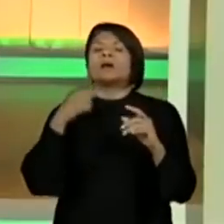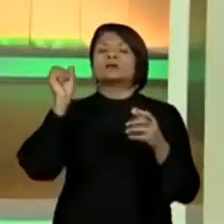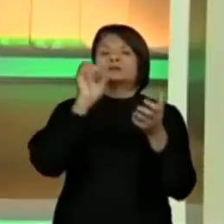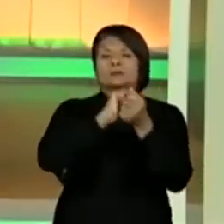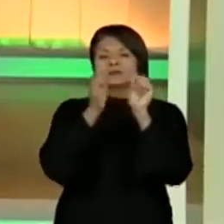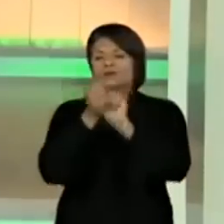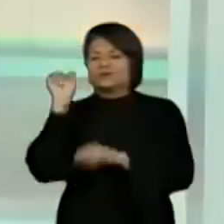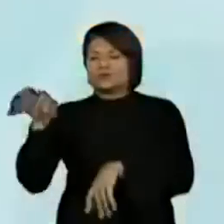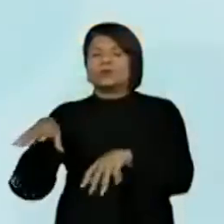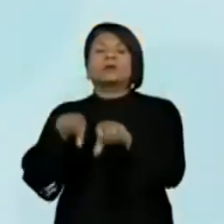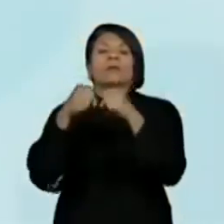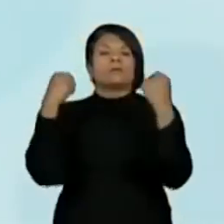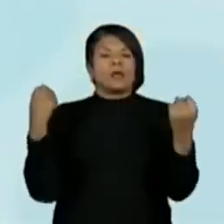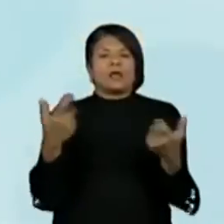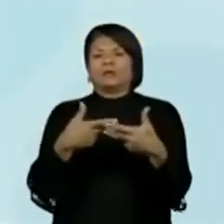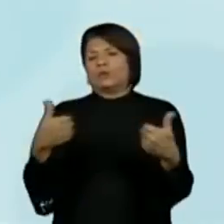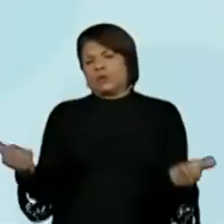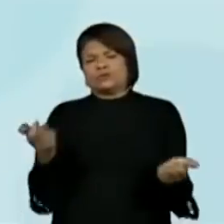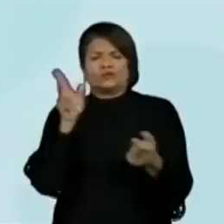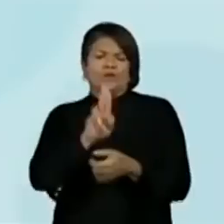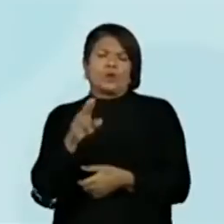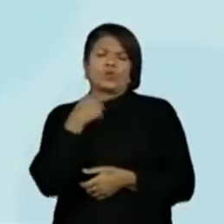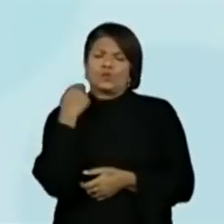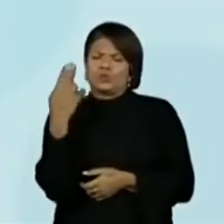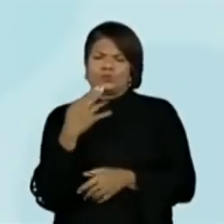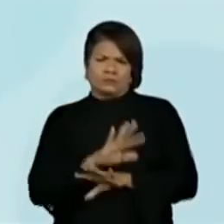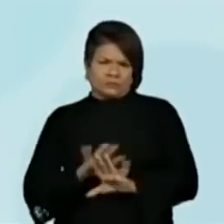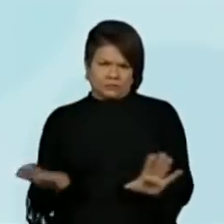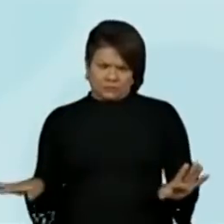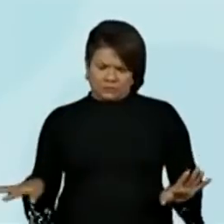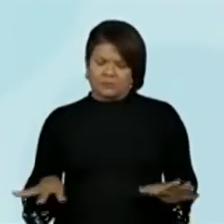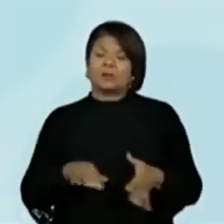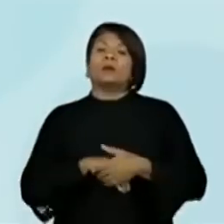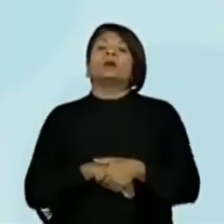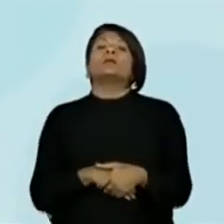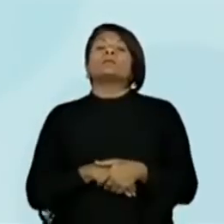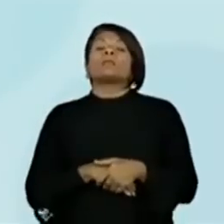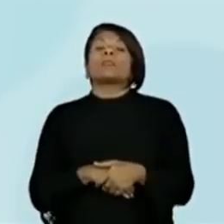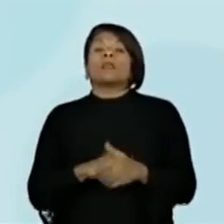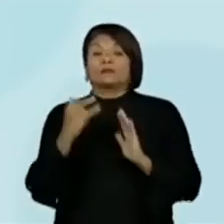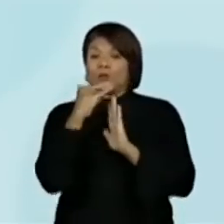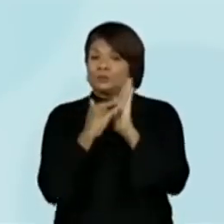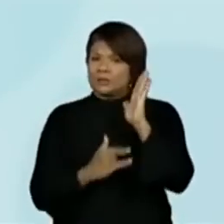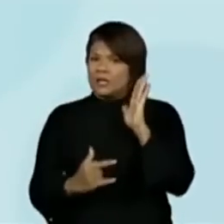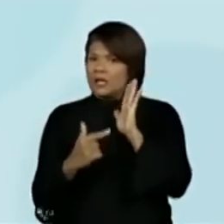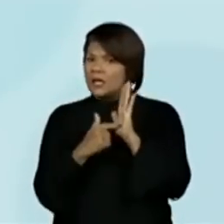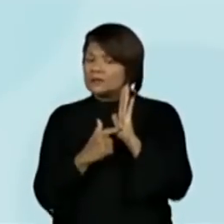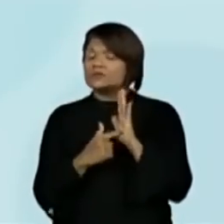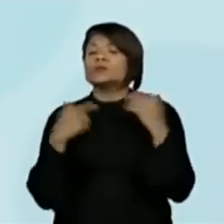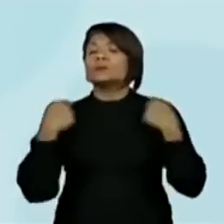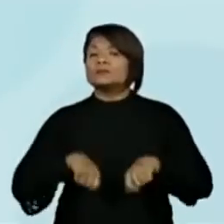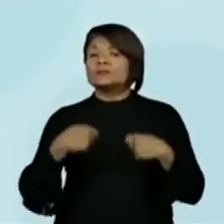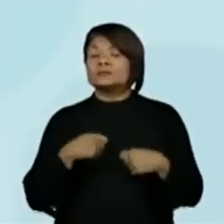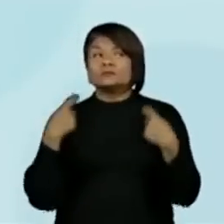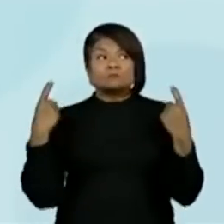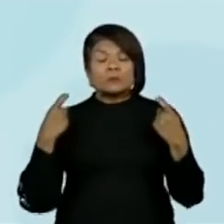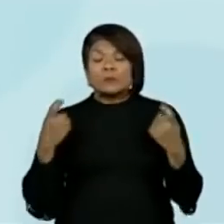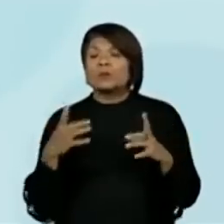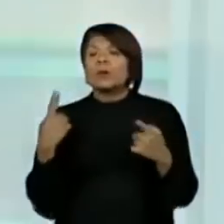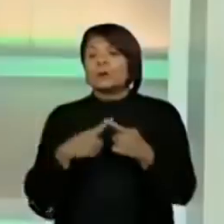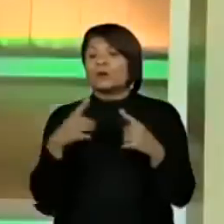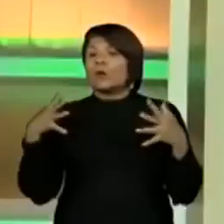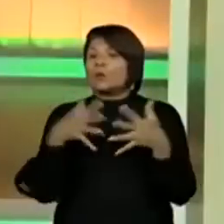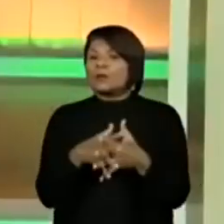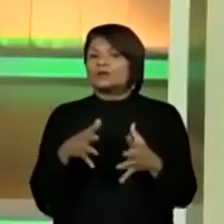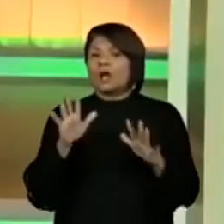descartado, aquilo que está quebrado, sem condições de uso. O texto tem que se preocupar com isso, porque senão fica uma coisa complicada.